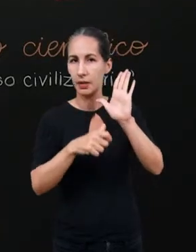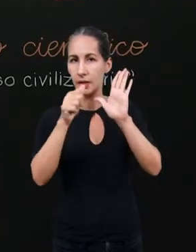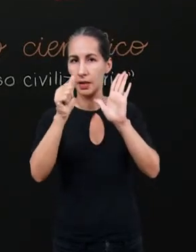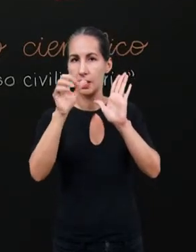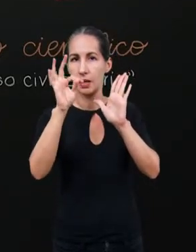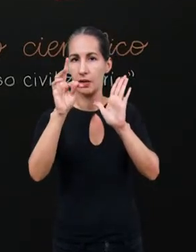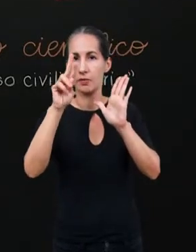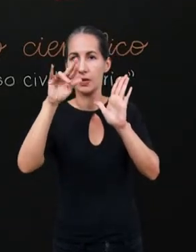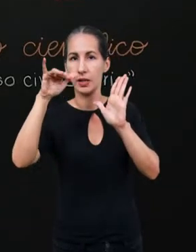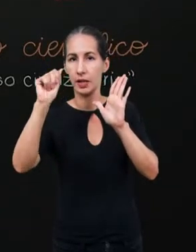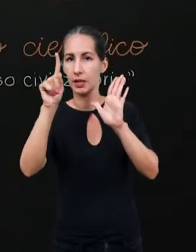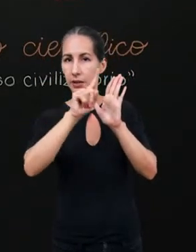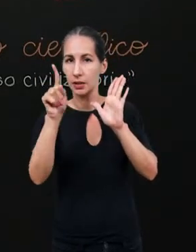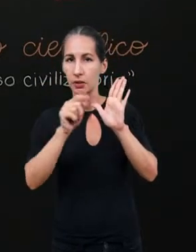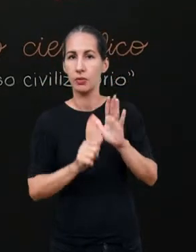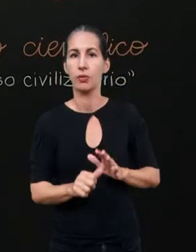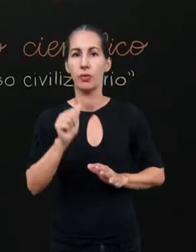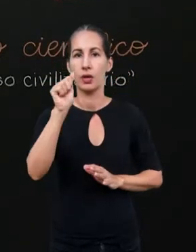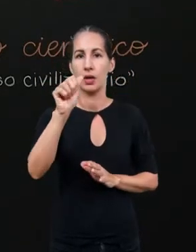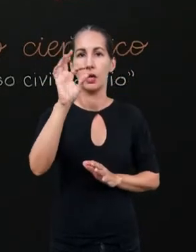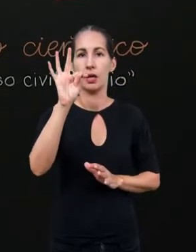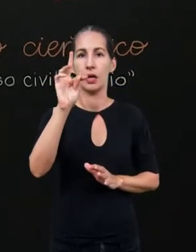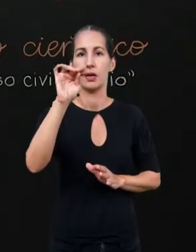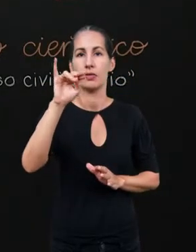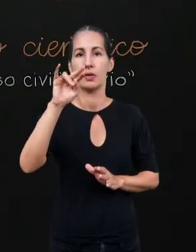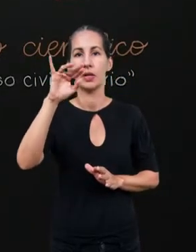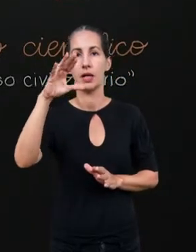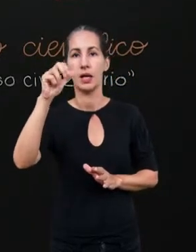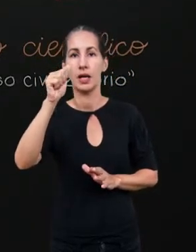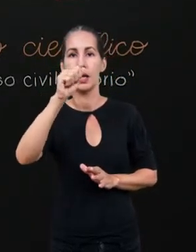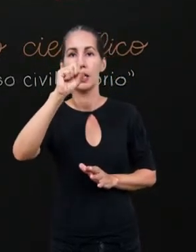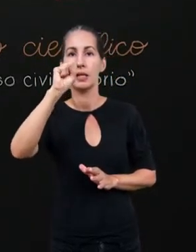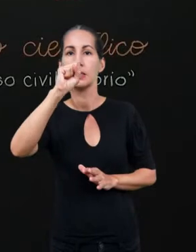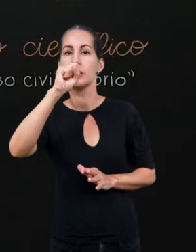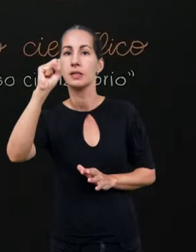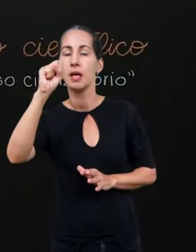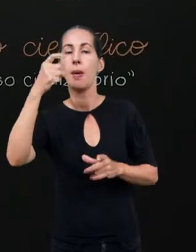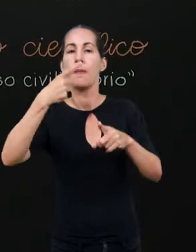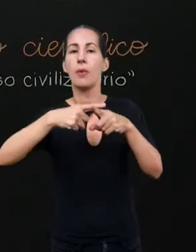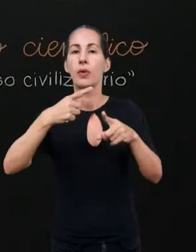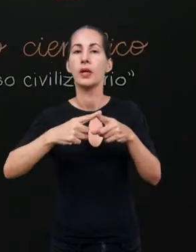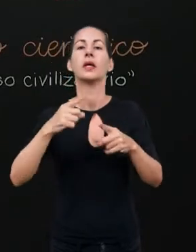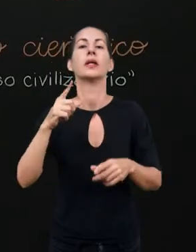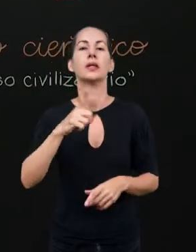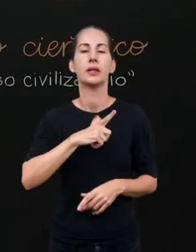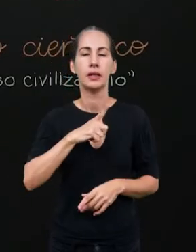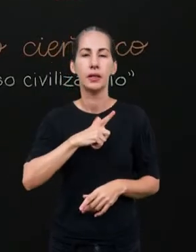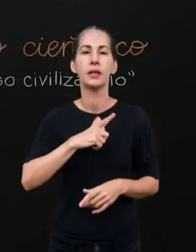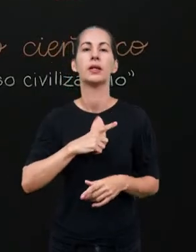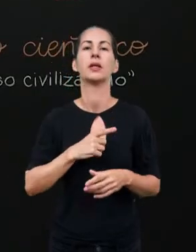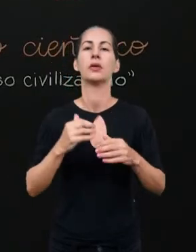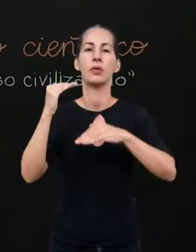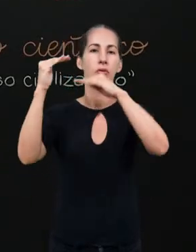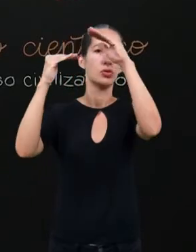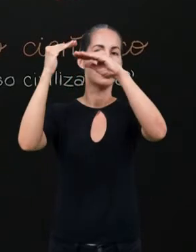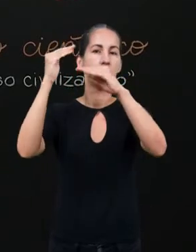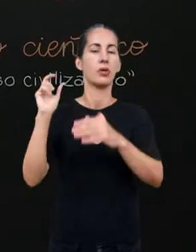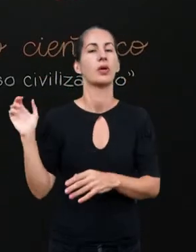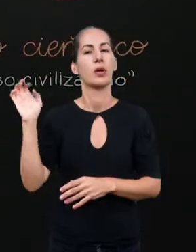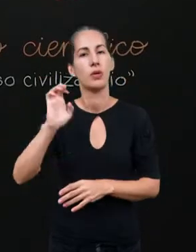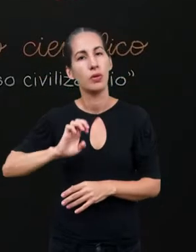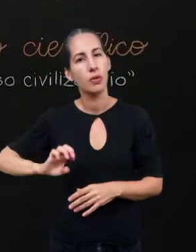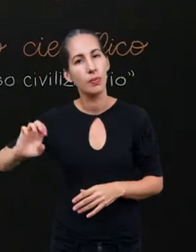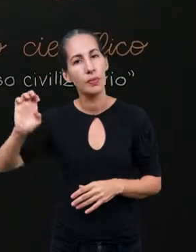África. Está escrito Áfricas. Sabe por quê? Porque a África é também uma construção europeia.